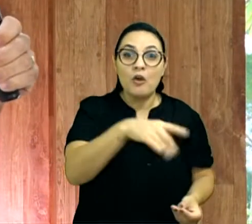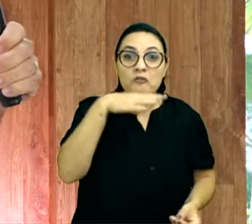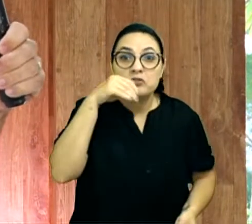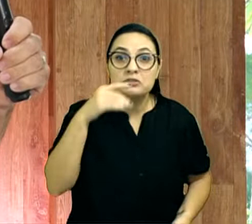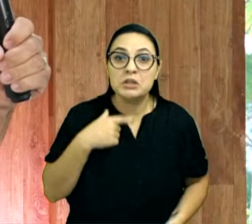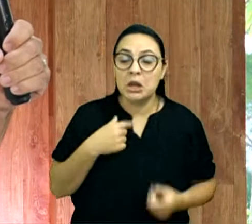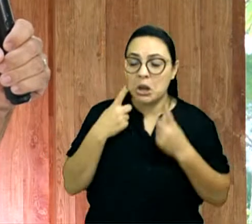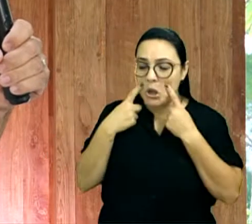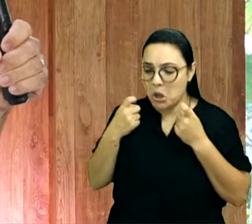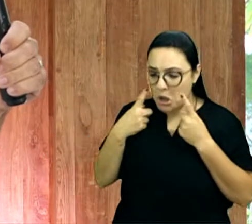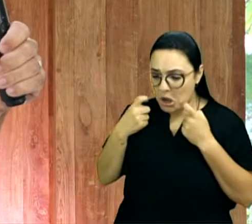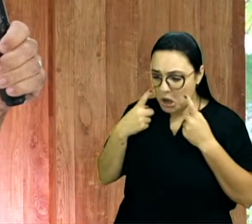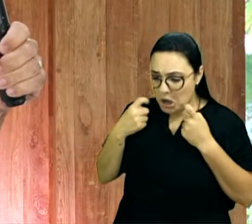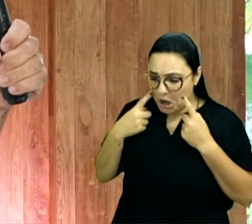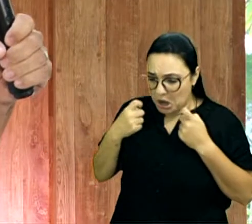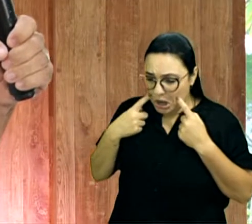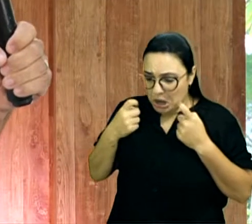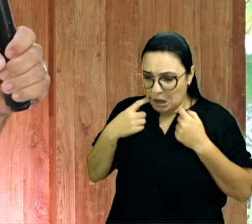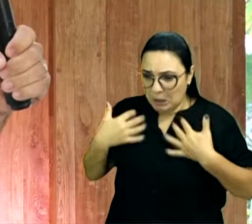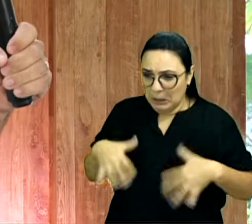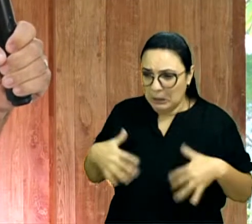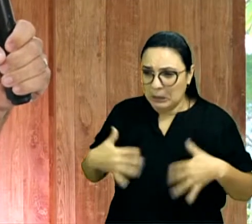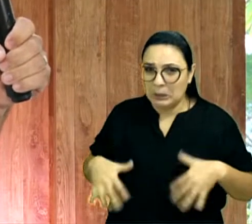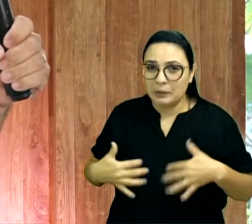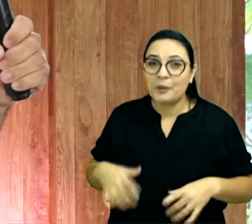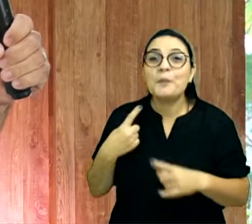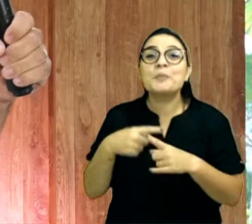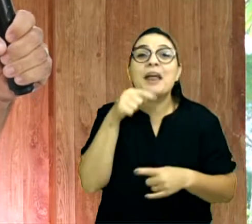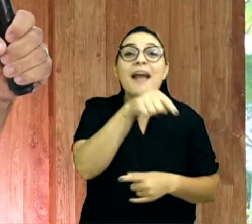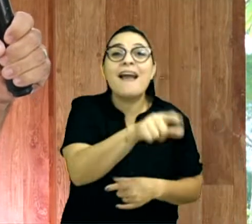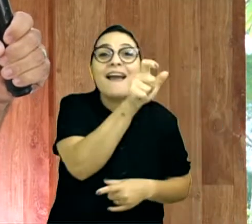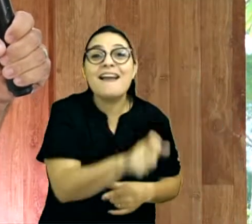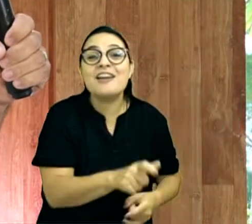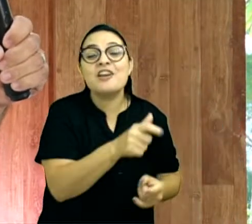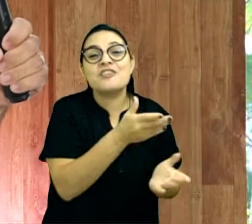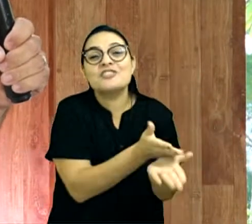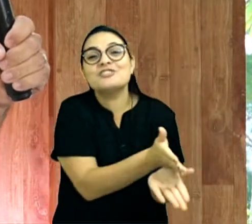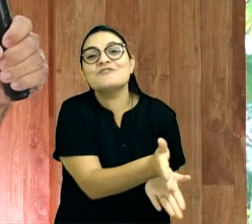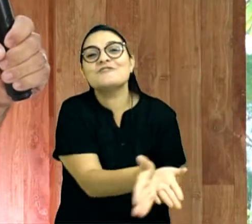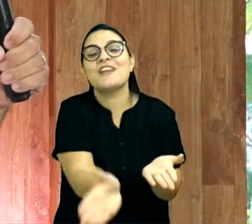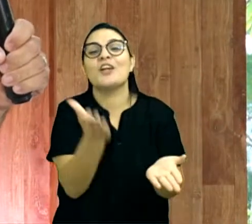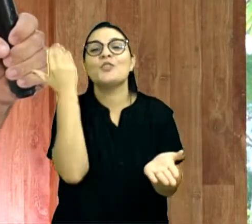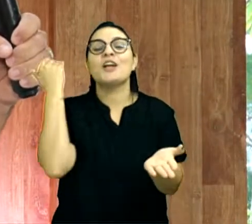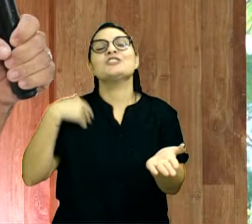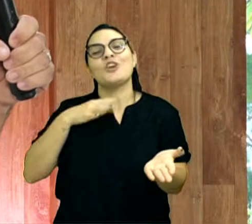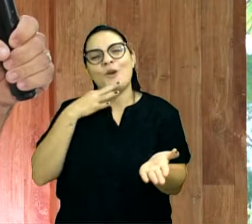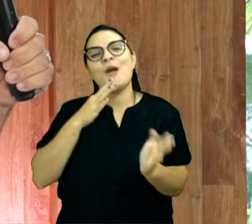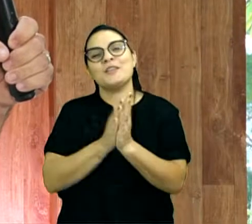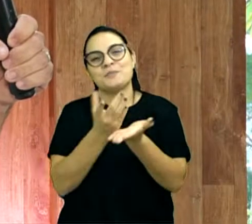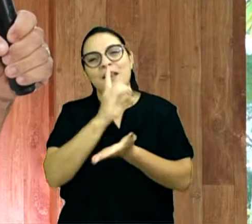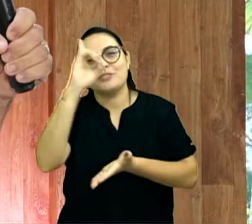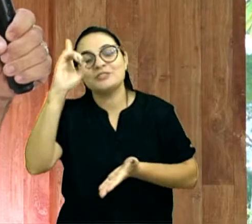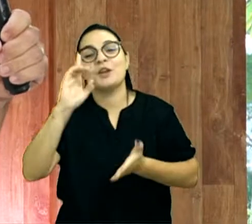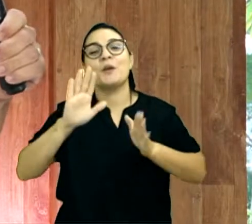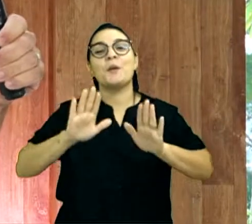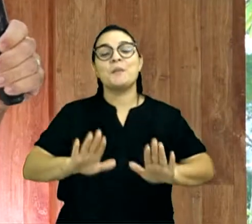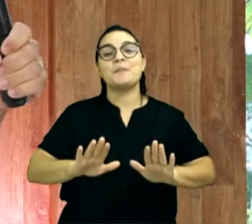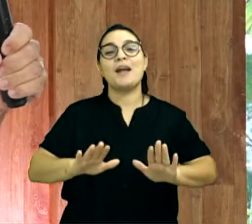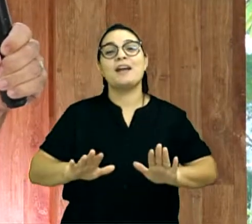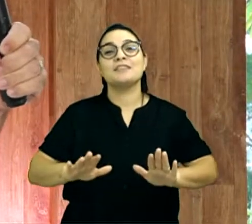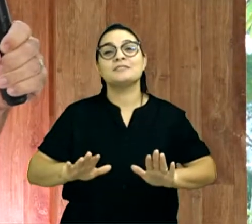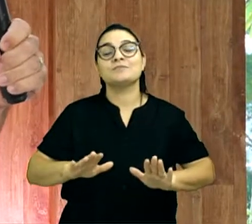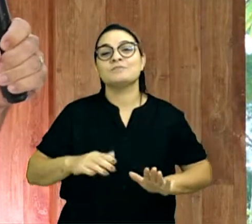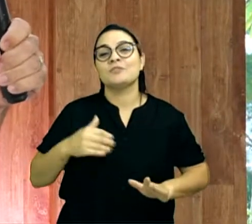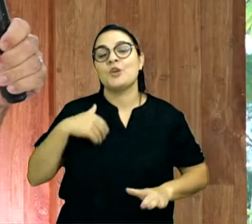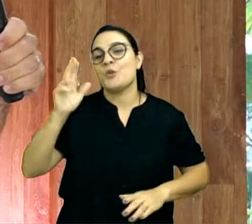Resumindo, desviado, sem vergonha, desviado, foi morar, foi viver em Chicago, onde nós estávamos, já não ia à